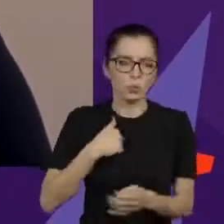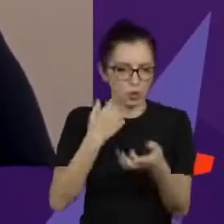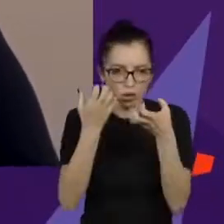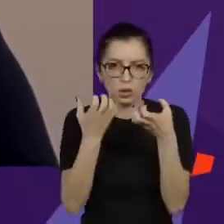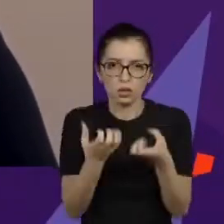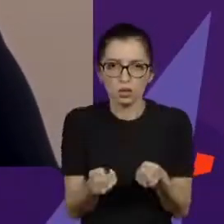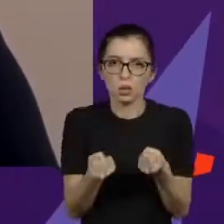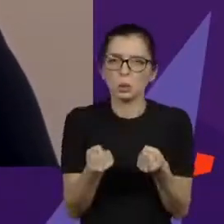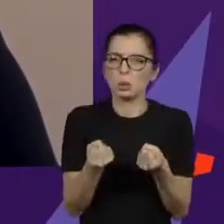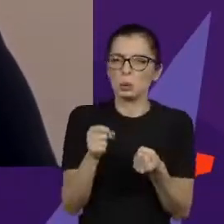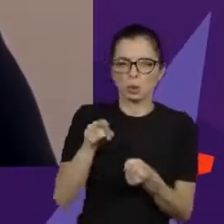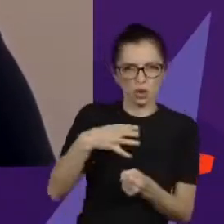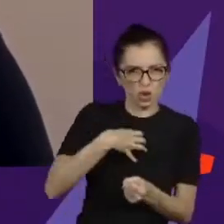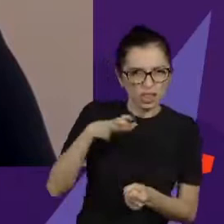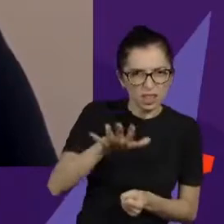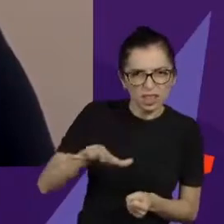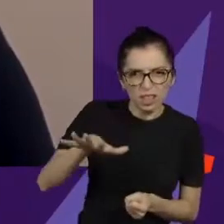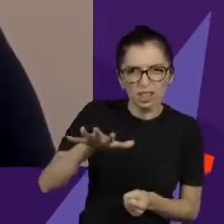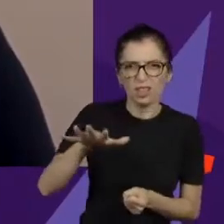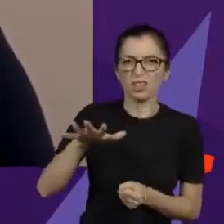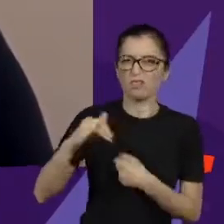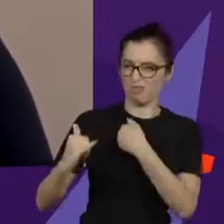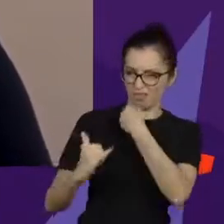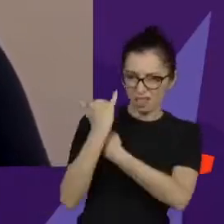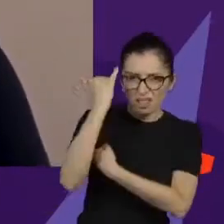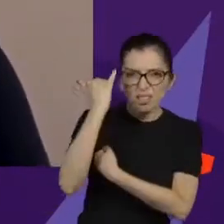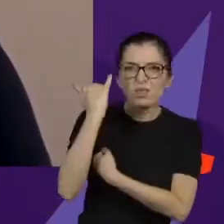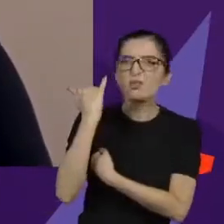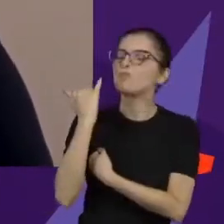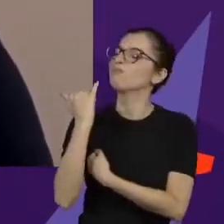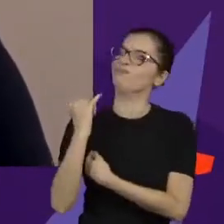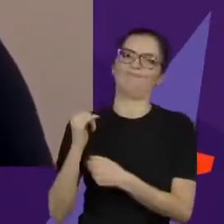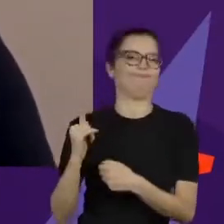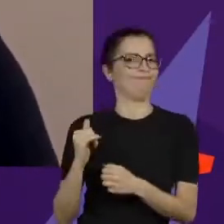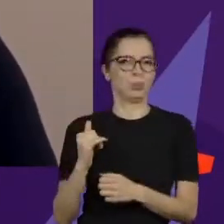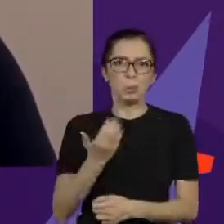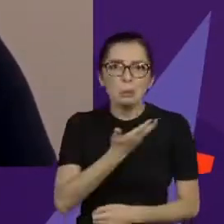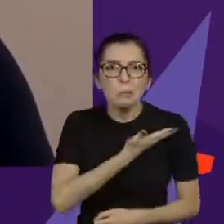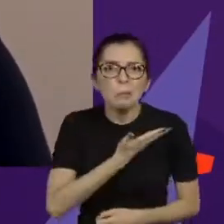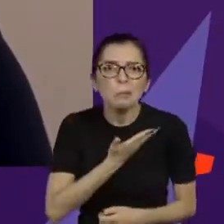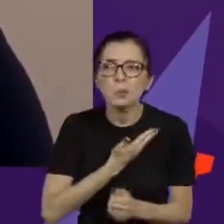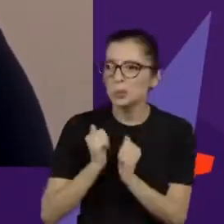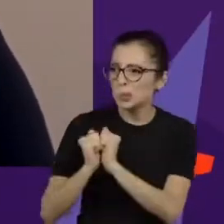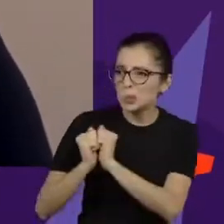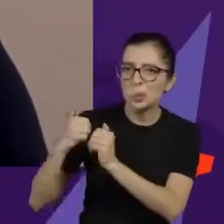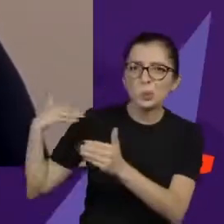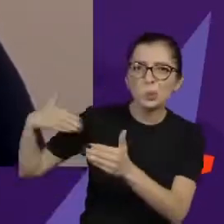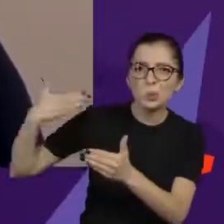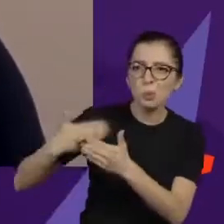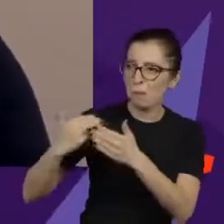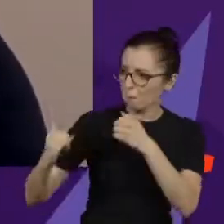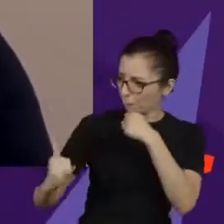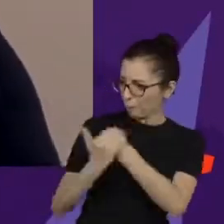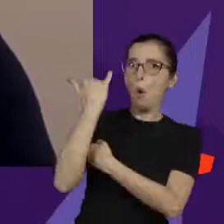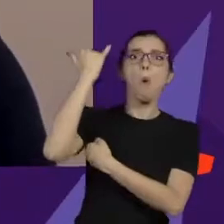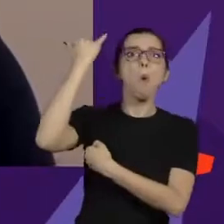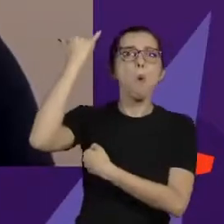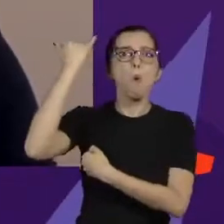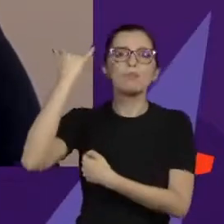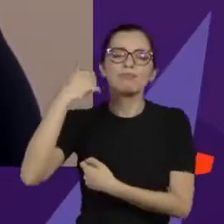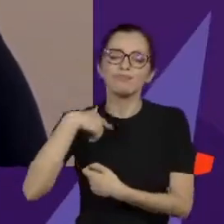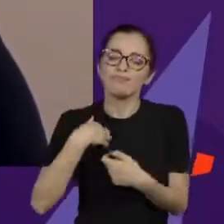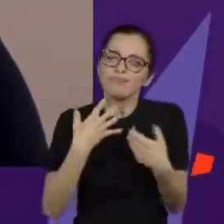forte, uma traição de uma pessoa que era tão próxima, não posso aceitar, porque senão fica parecendo que eu sou